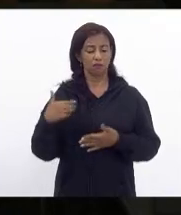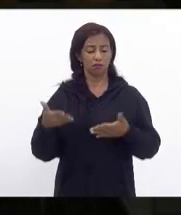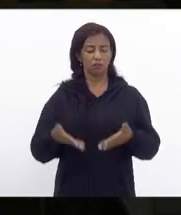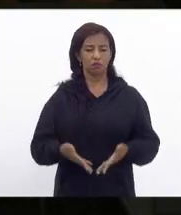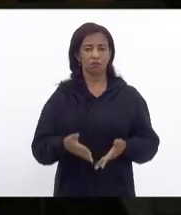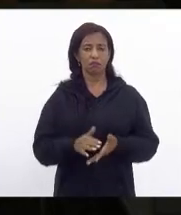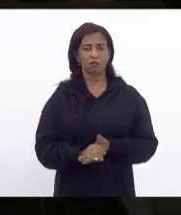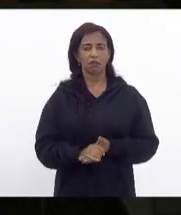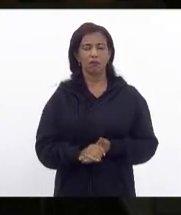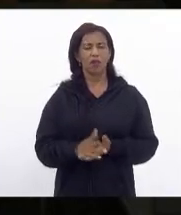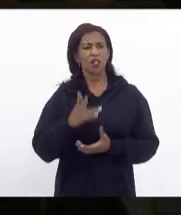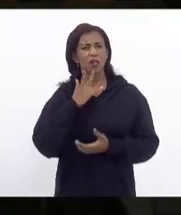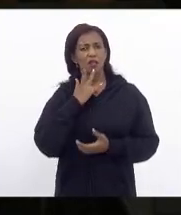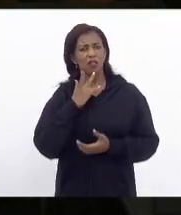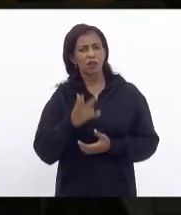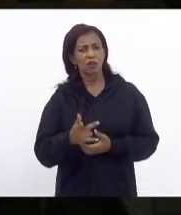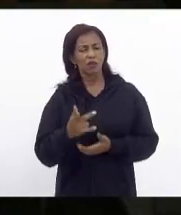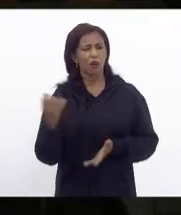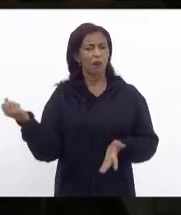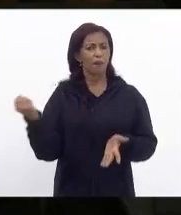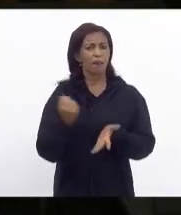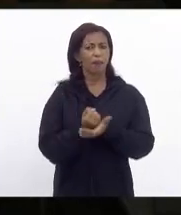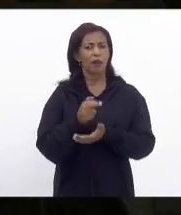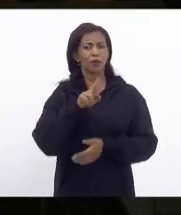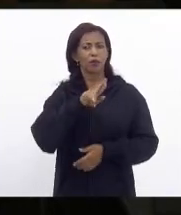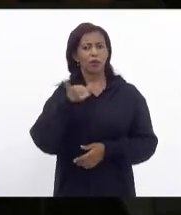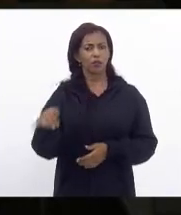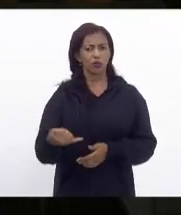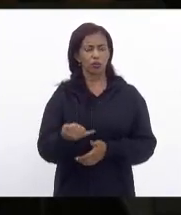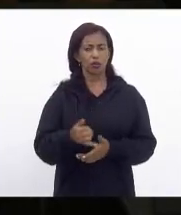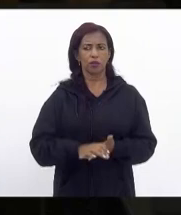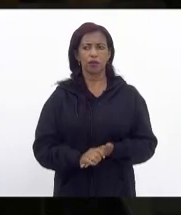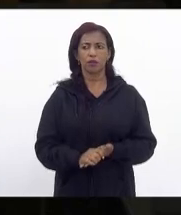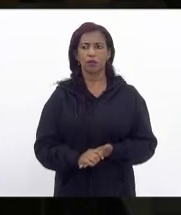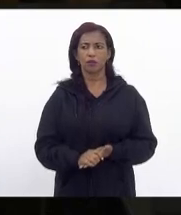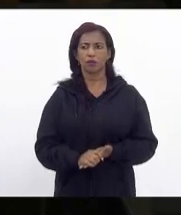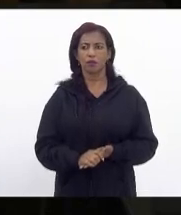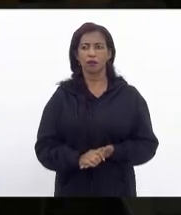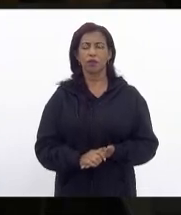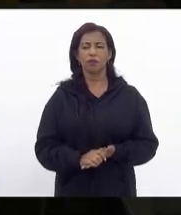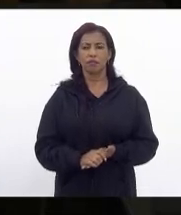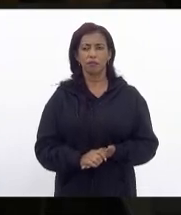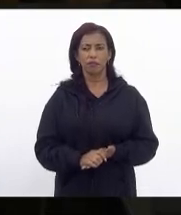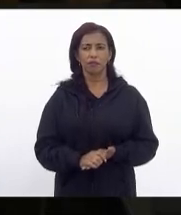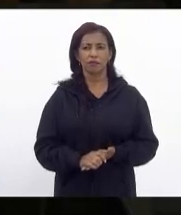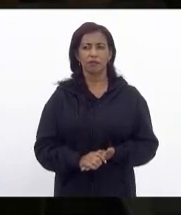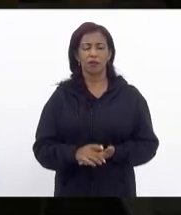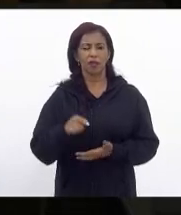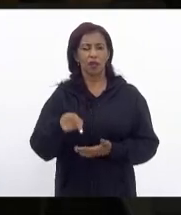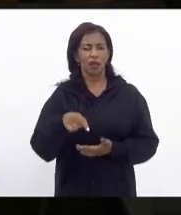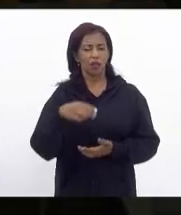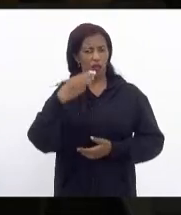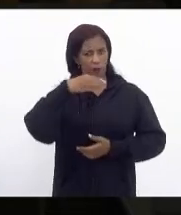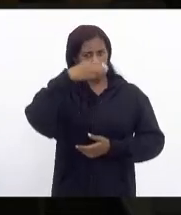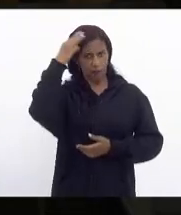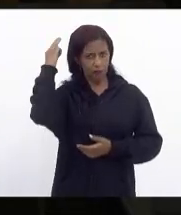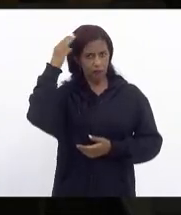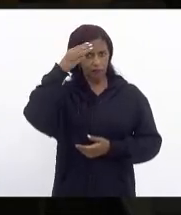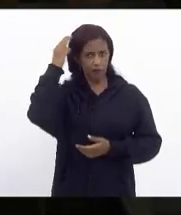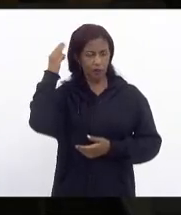fez menção ao pacto RJ e vejo aqui ainda em presente em plenário o deputado Márcio Pacheco